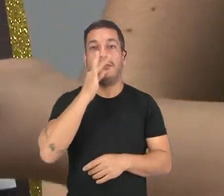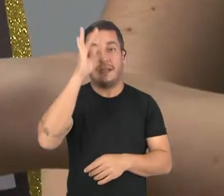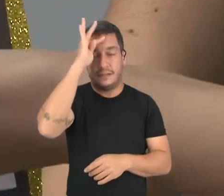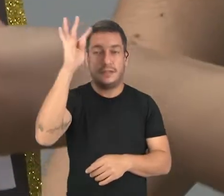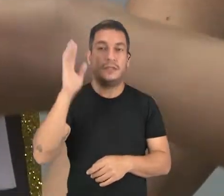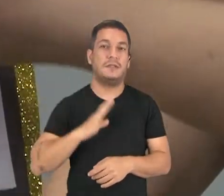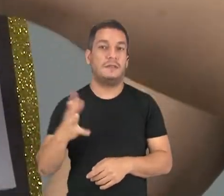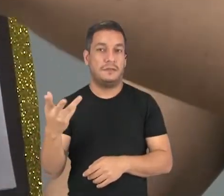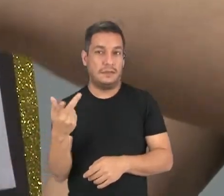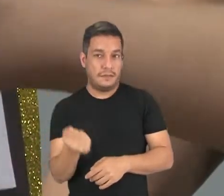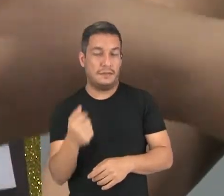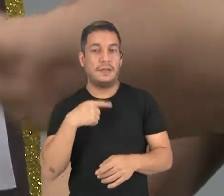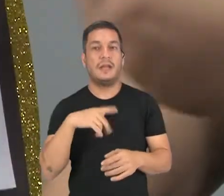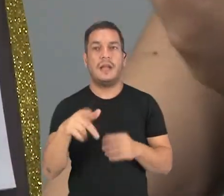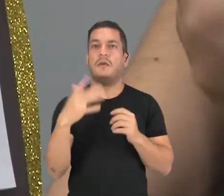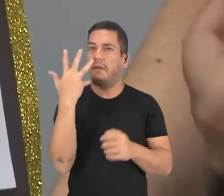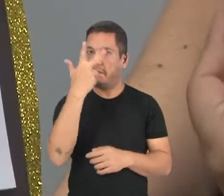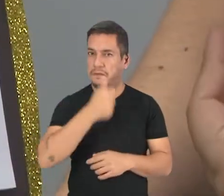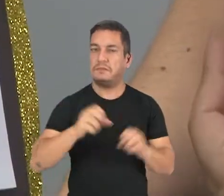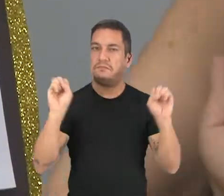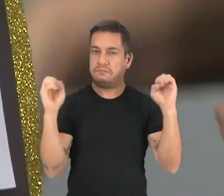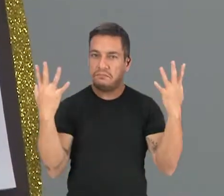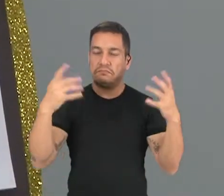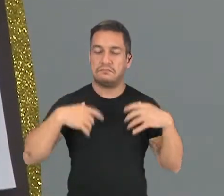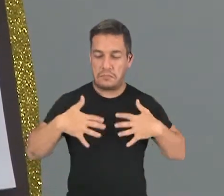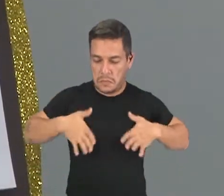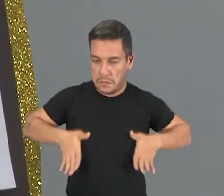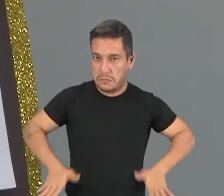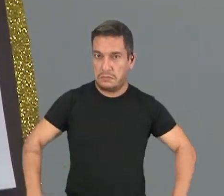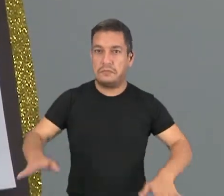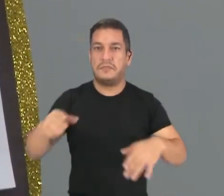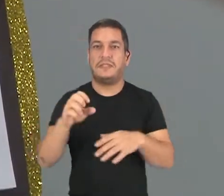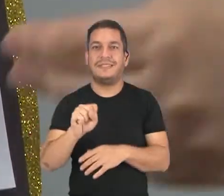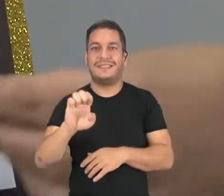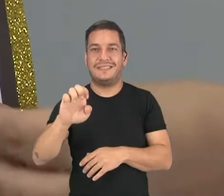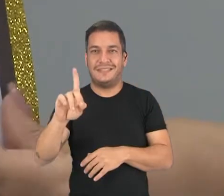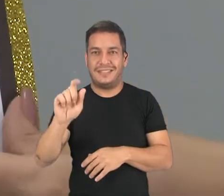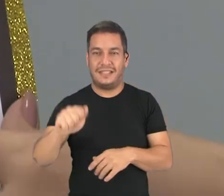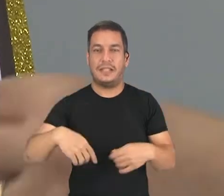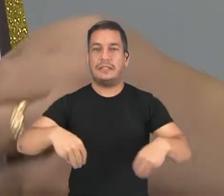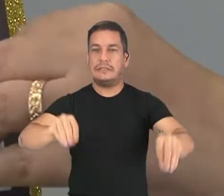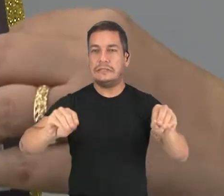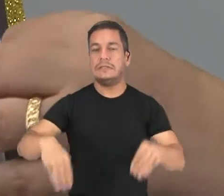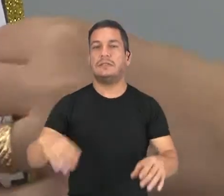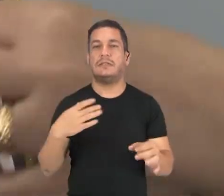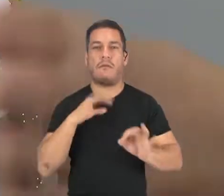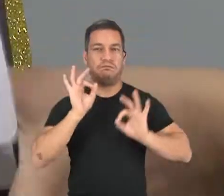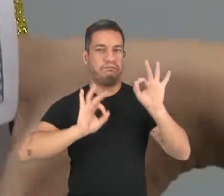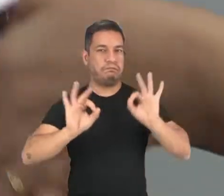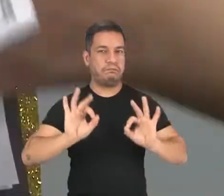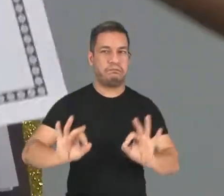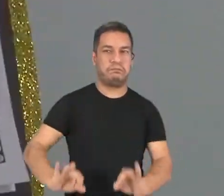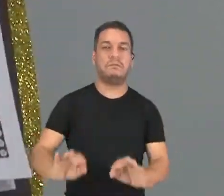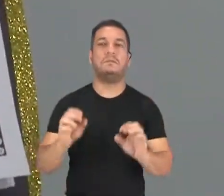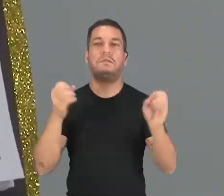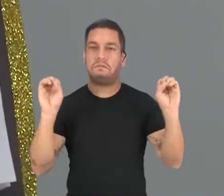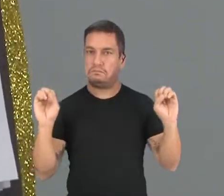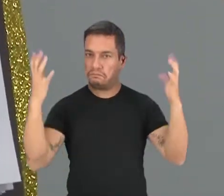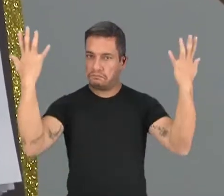festa muito linda, que as mulheres vestem roupas de seda e se enfeitam todo para a comemoração dessa festa.